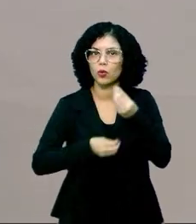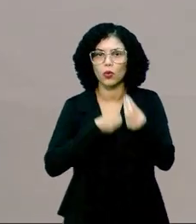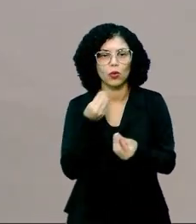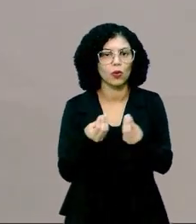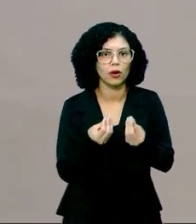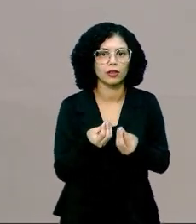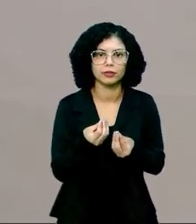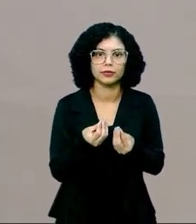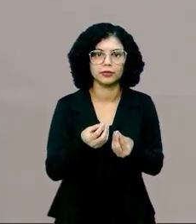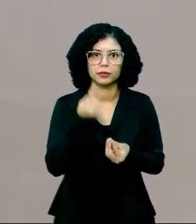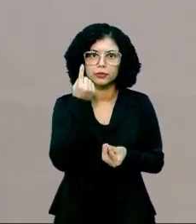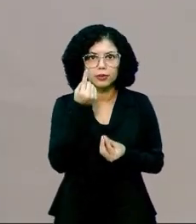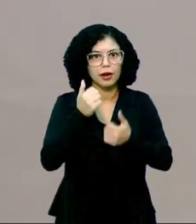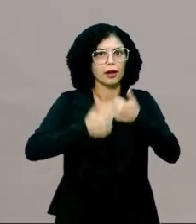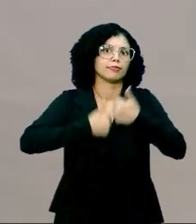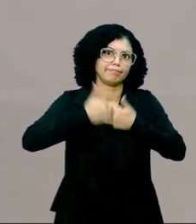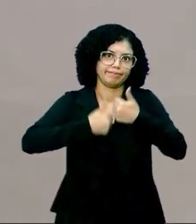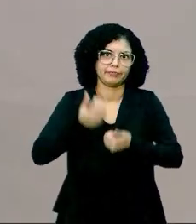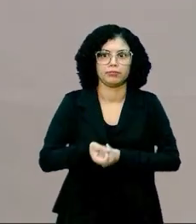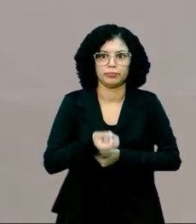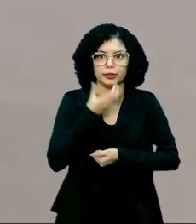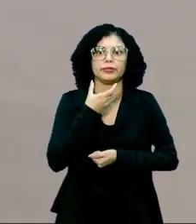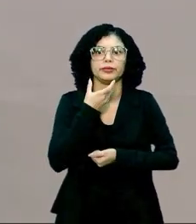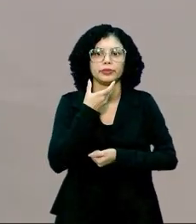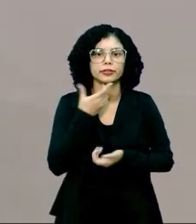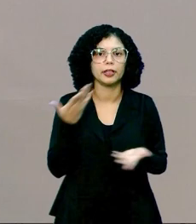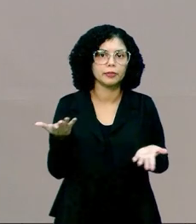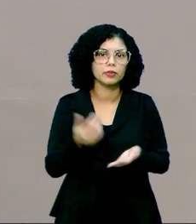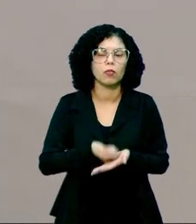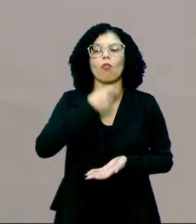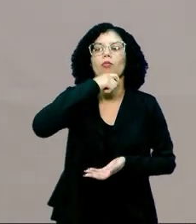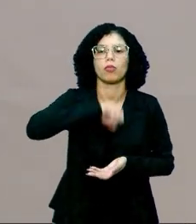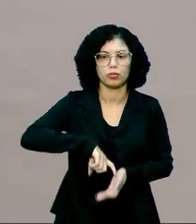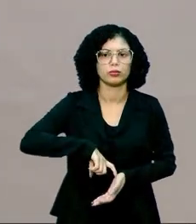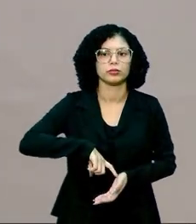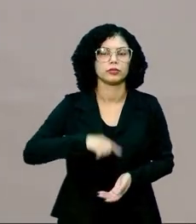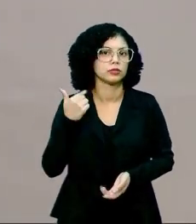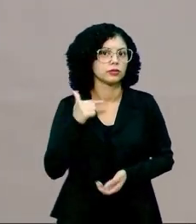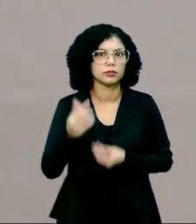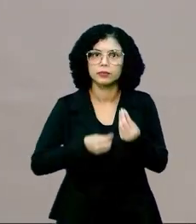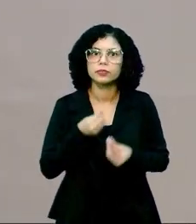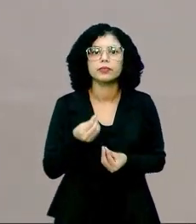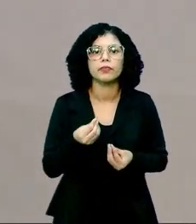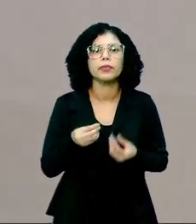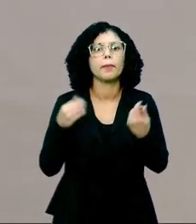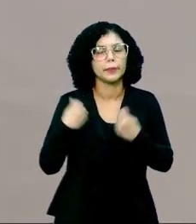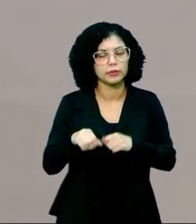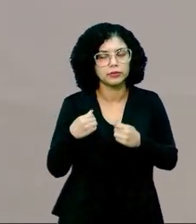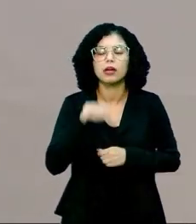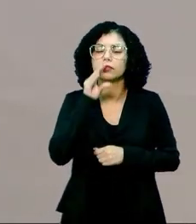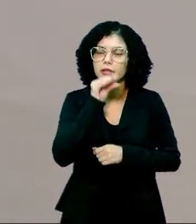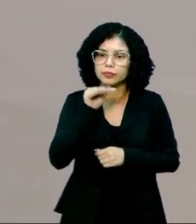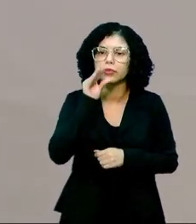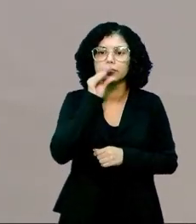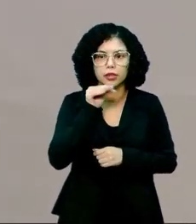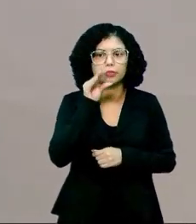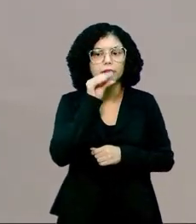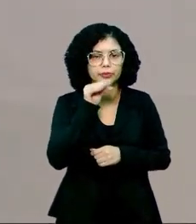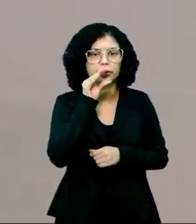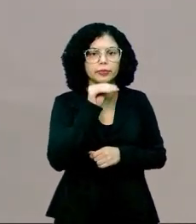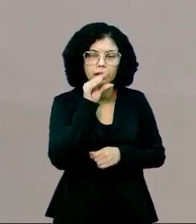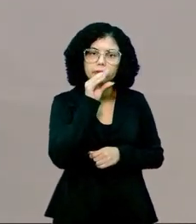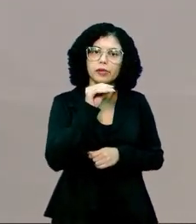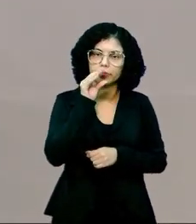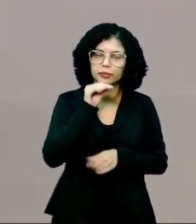colocar um grão de arroz, né? Os nutrientes desse grão de arroz no teu sangue. Então, a digestão é assim.